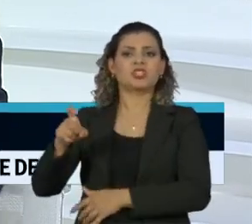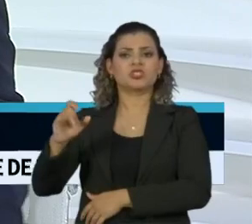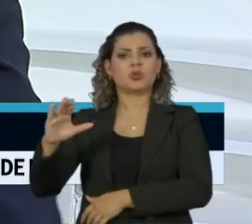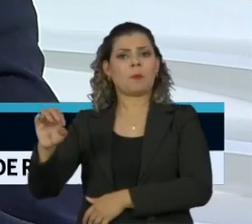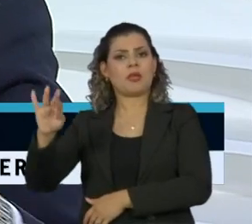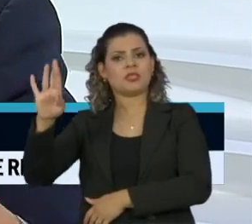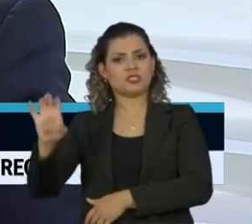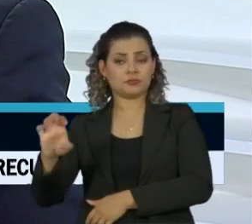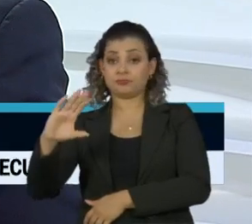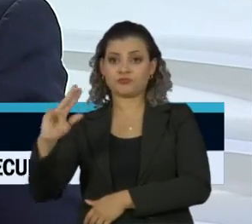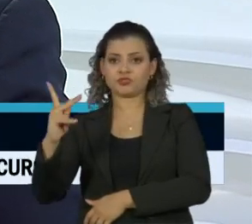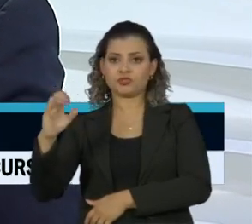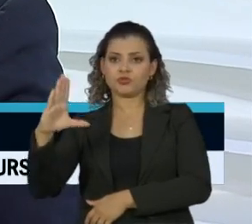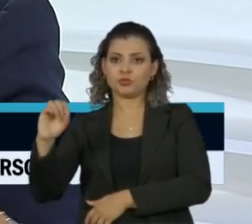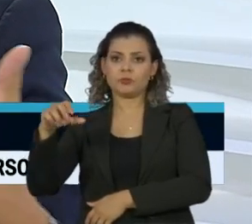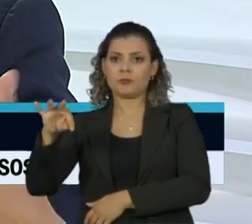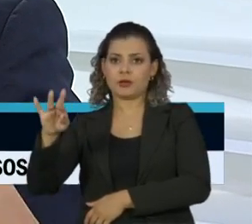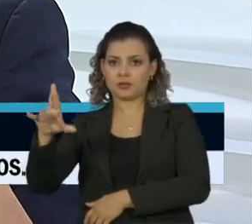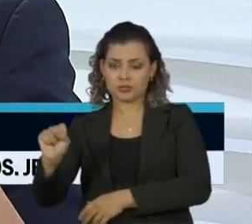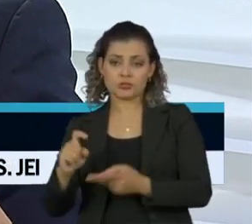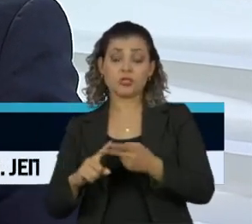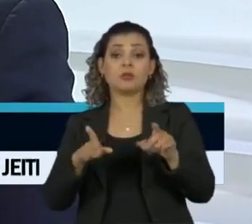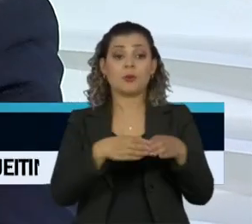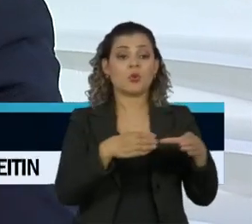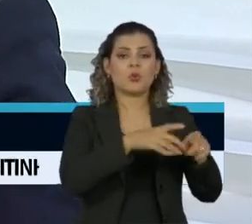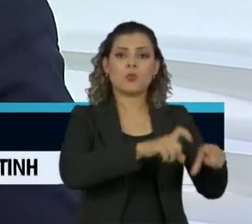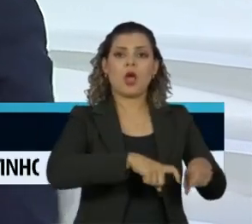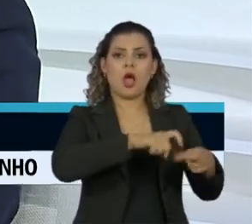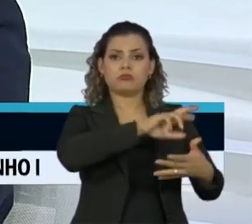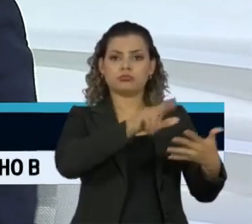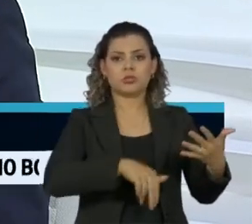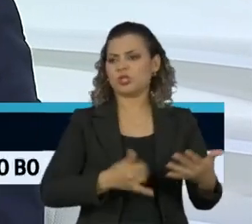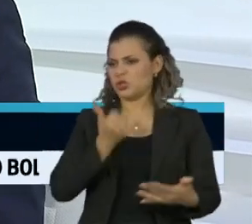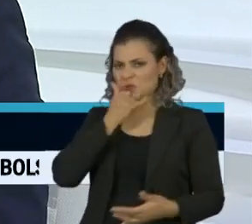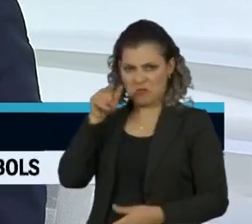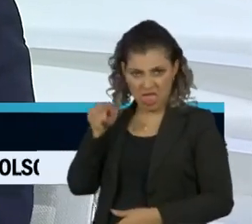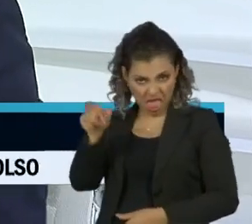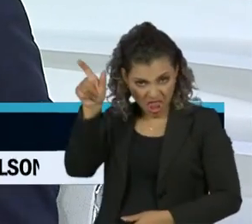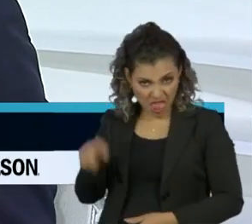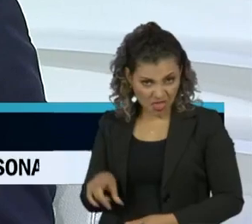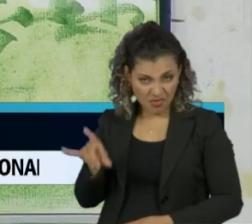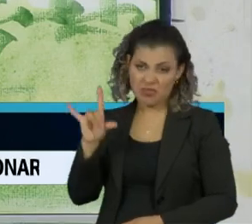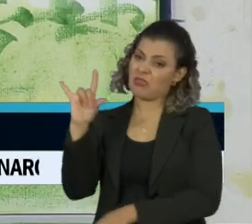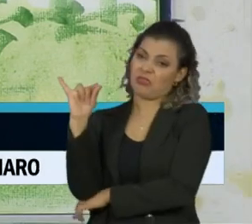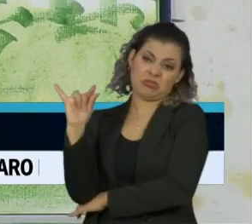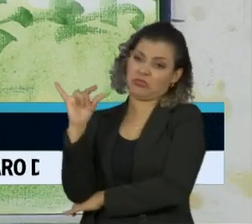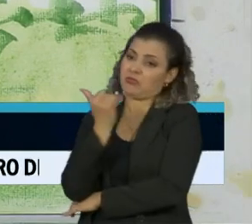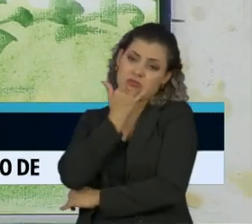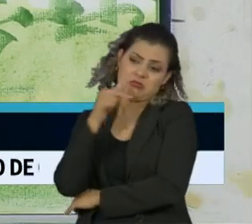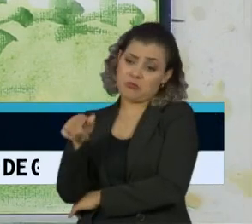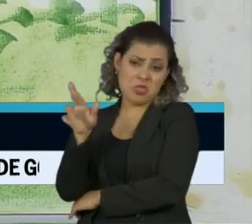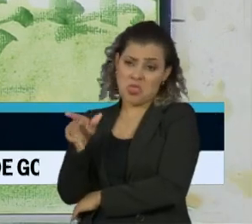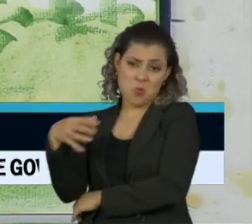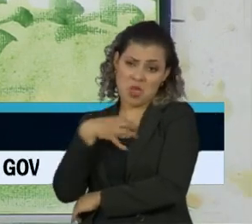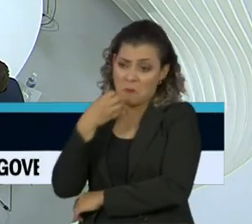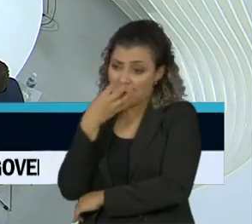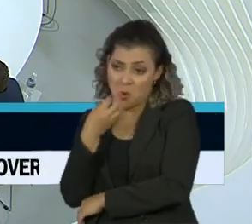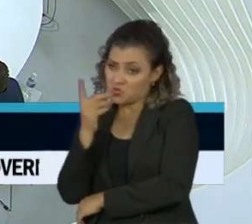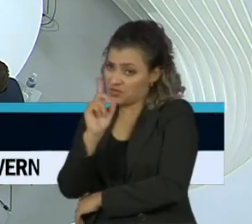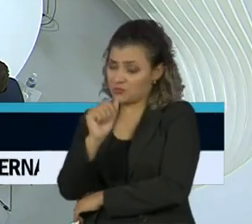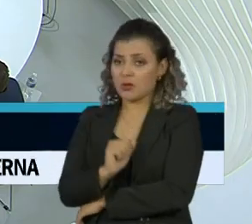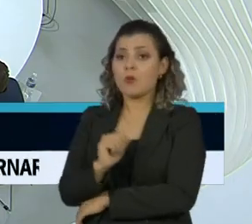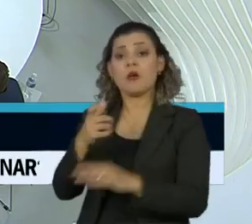As pessoas que são do agro, que são da região, dizem, olha, o Chico Mendes não era isso que é contado. O Chico Mendes usava os